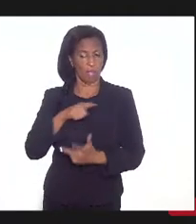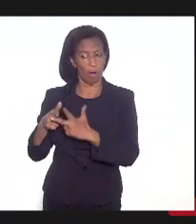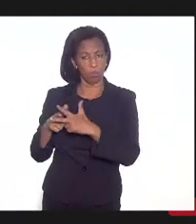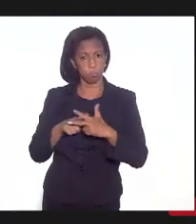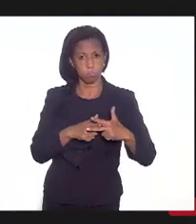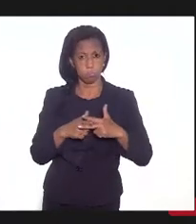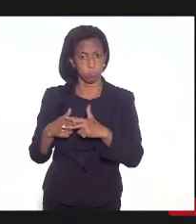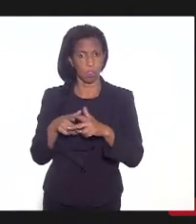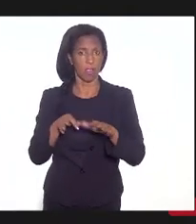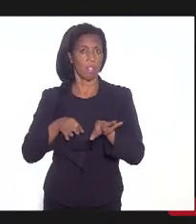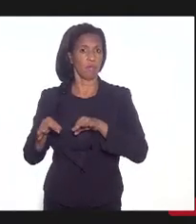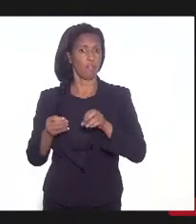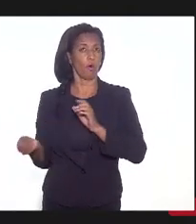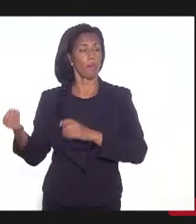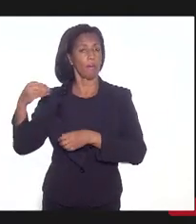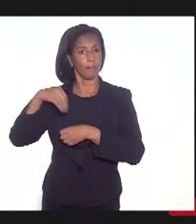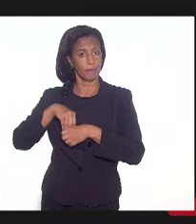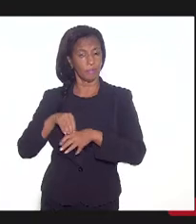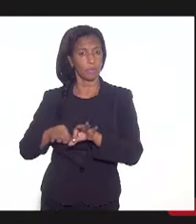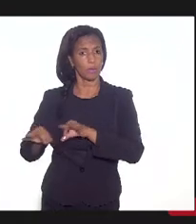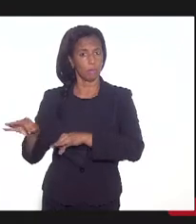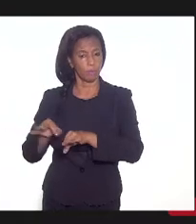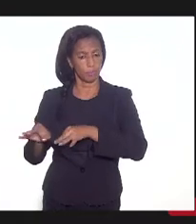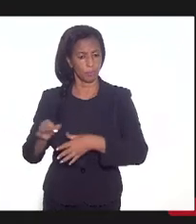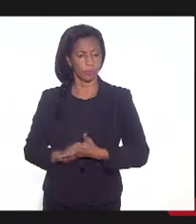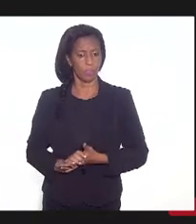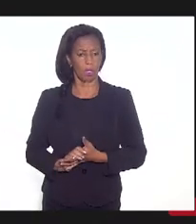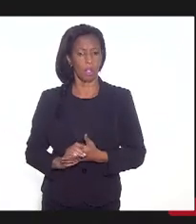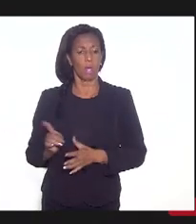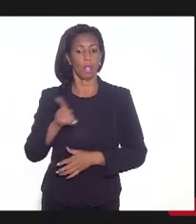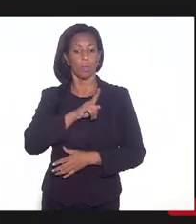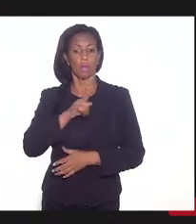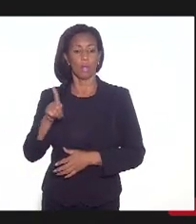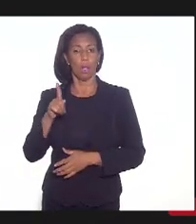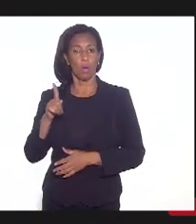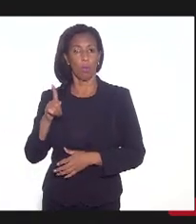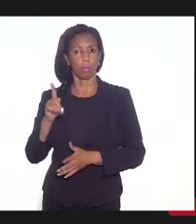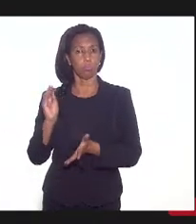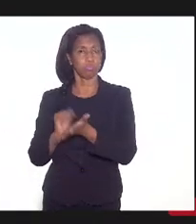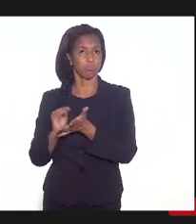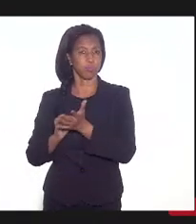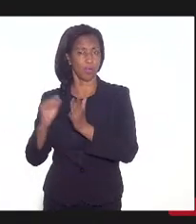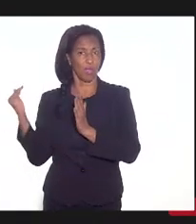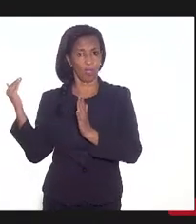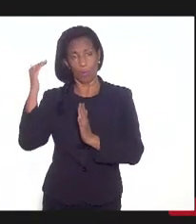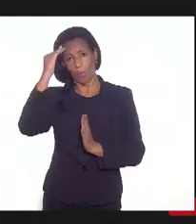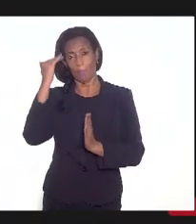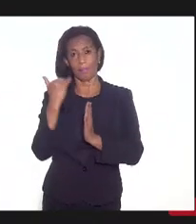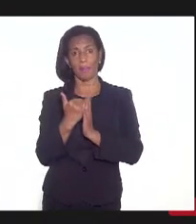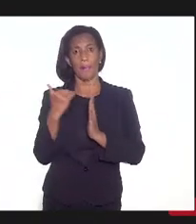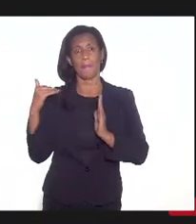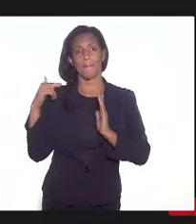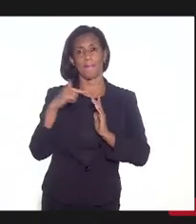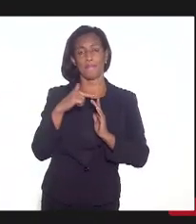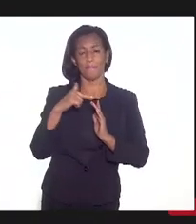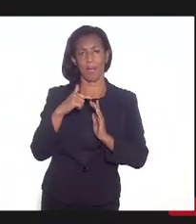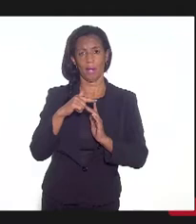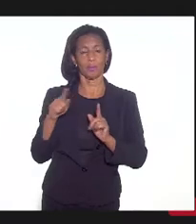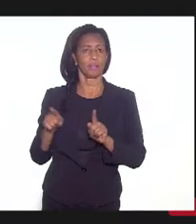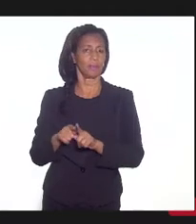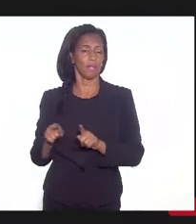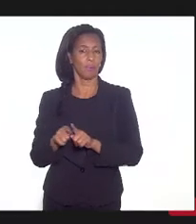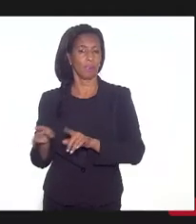previstas no plano. Não cumprir as metas e os compromissos fiscais do plano de